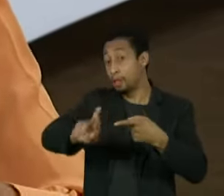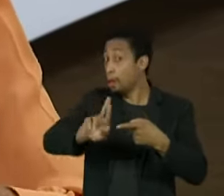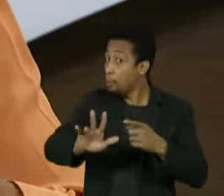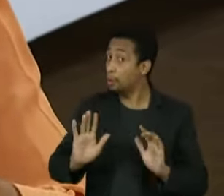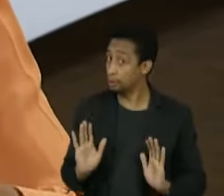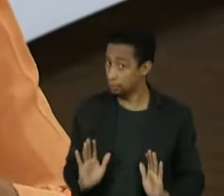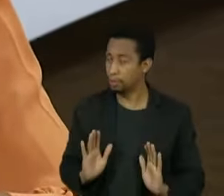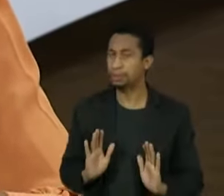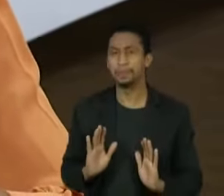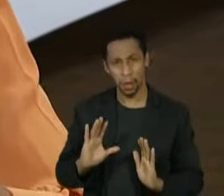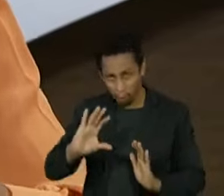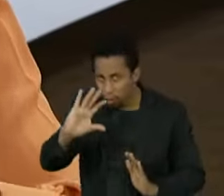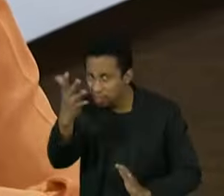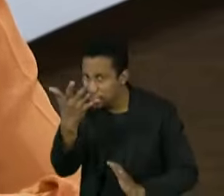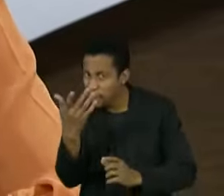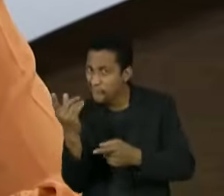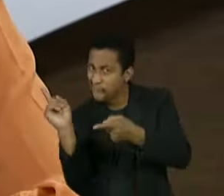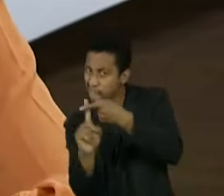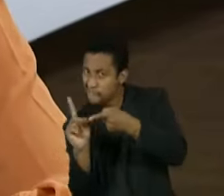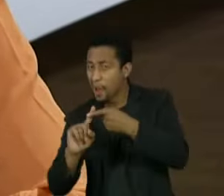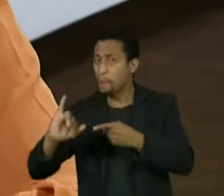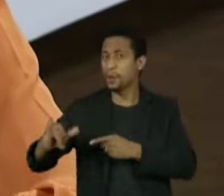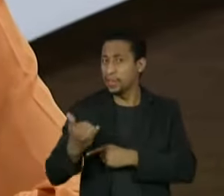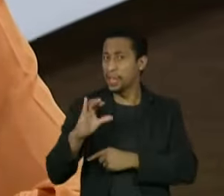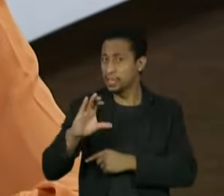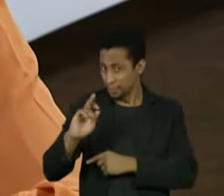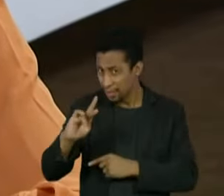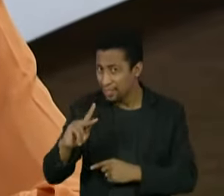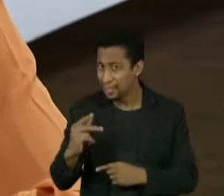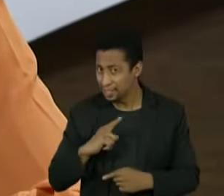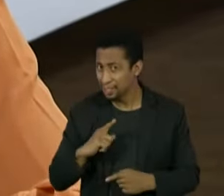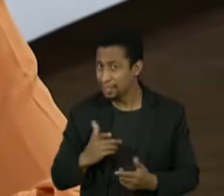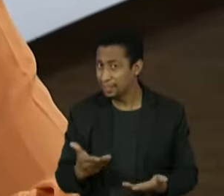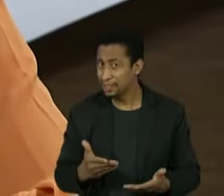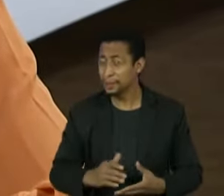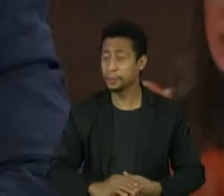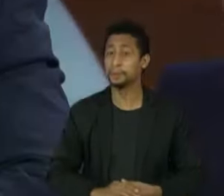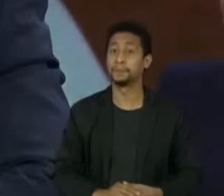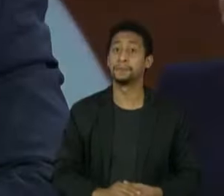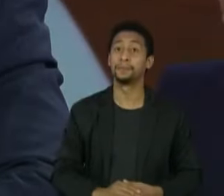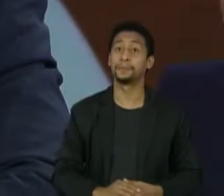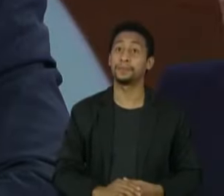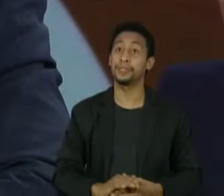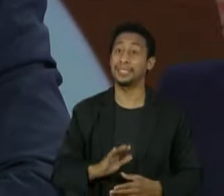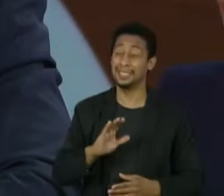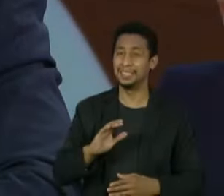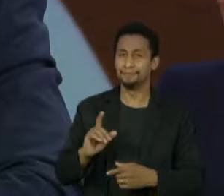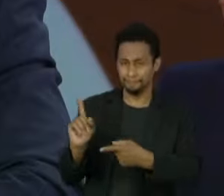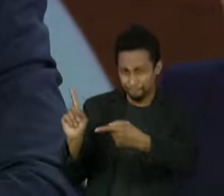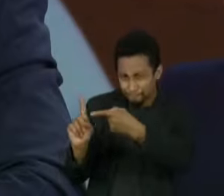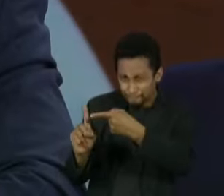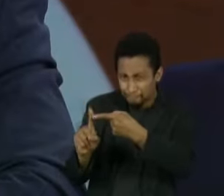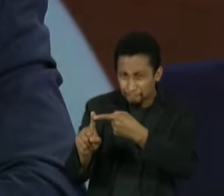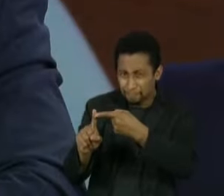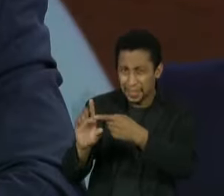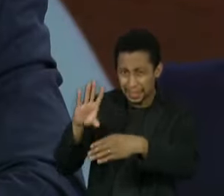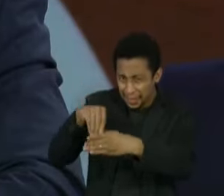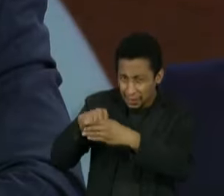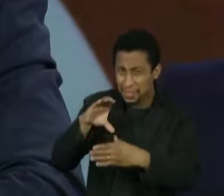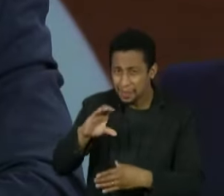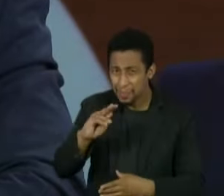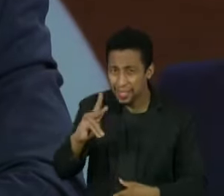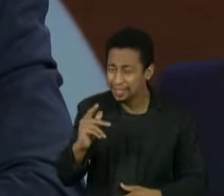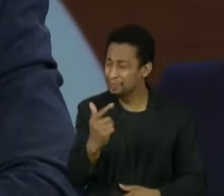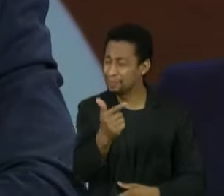em algum momento, essa tentativa de utilizar a comissão para fazer vingança, senador? Eu entendo que isso não ocorreu. Eu acho que